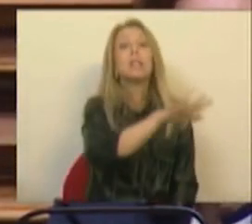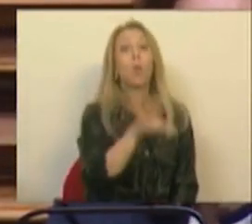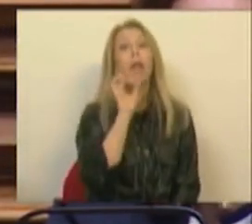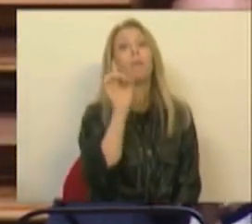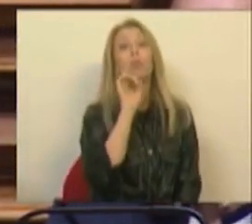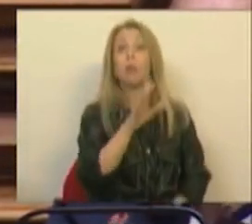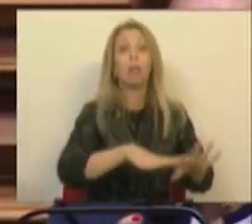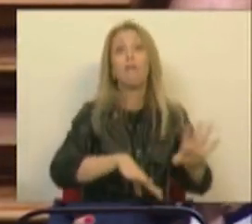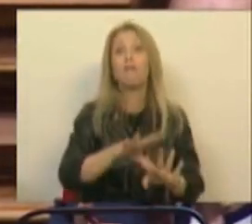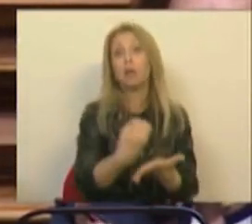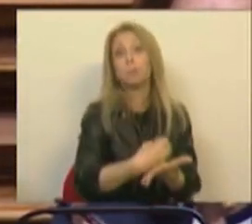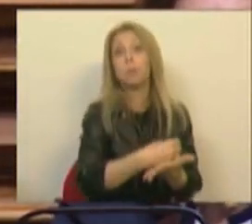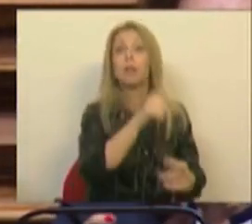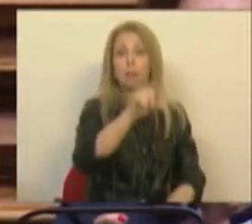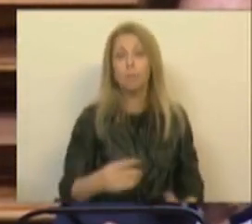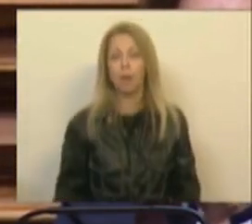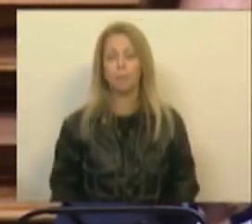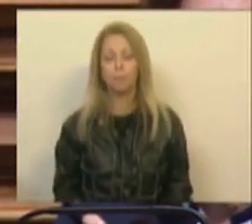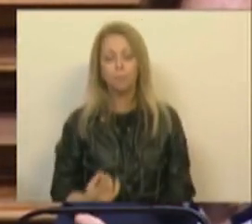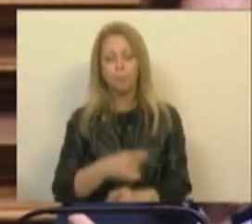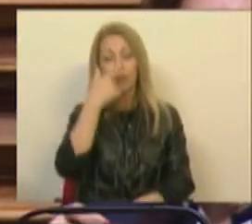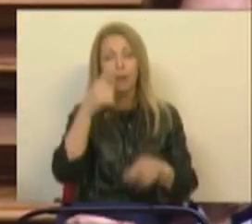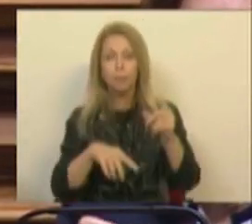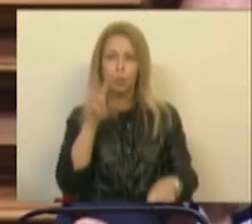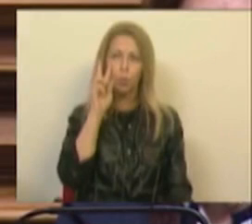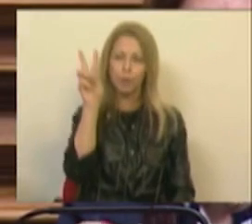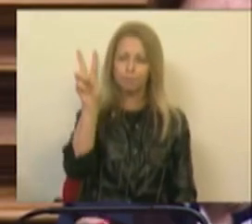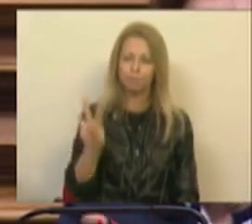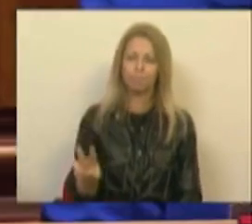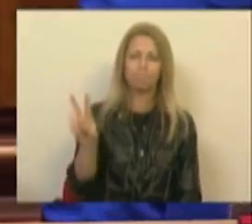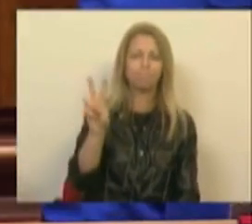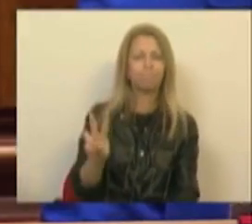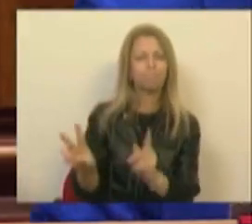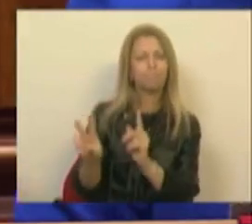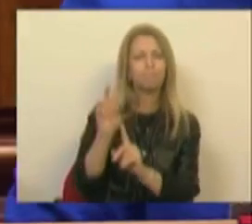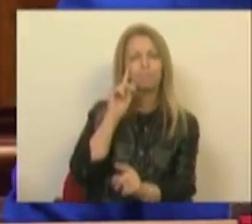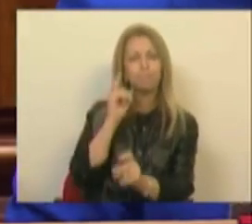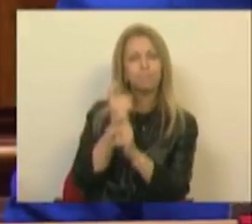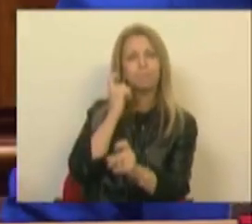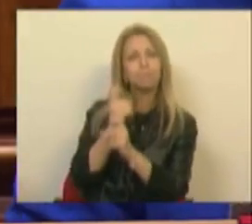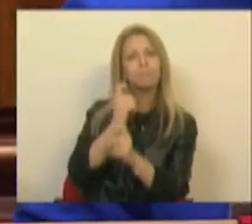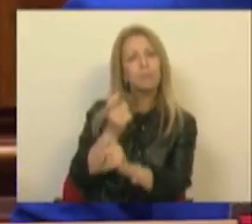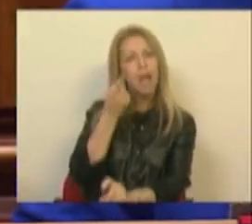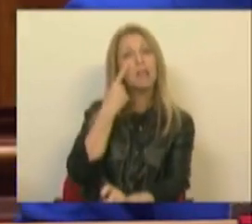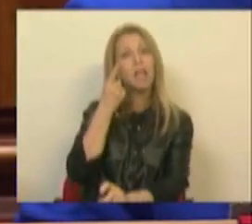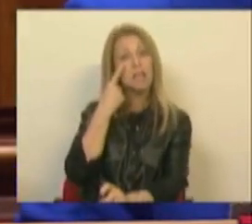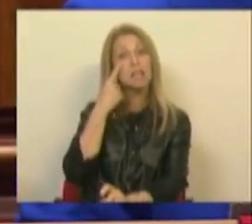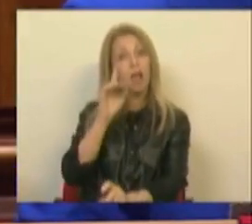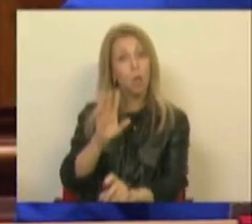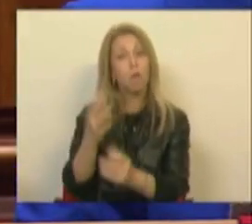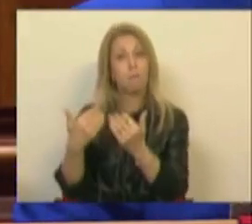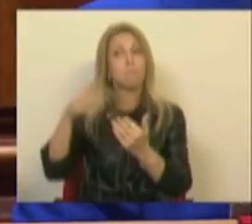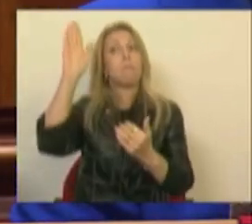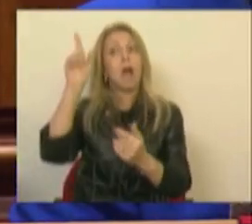as pessoas estão a observá-lo com muita atenção, mais do que qualquer um ou uma de nós aqui neste